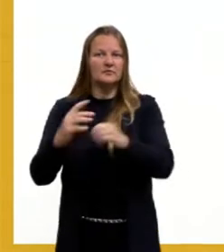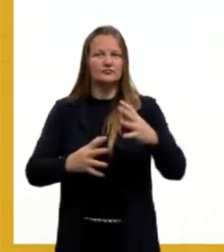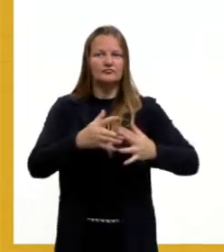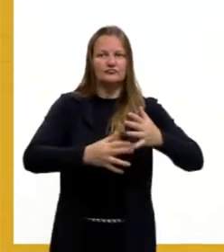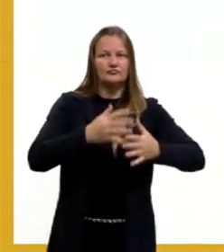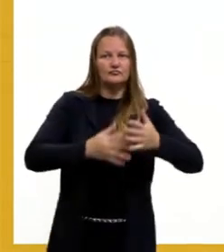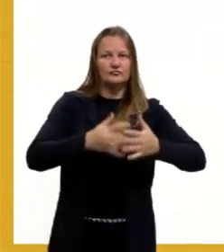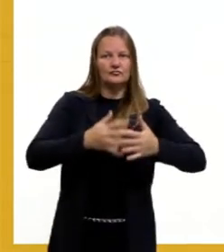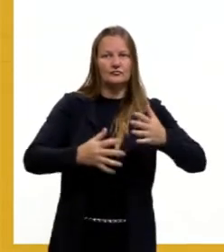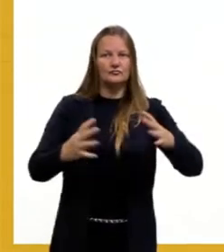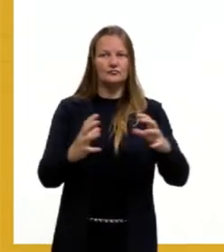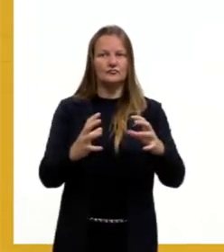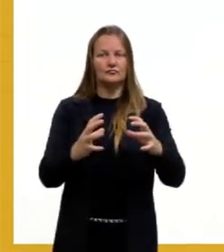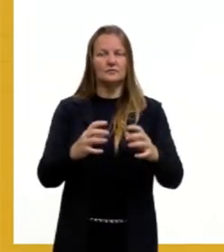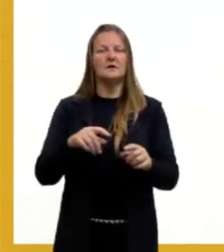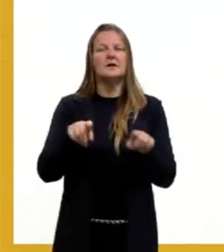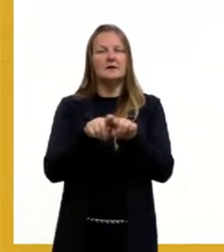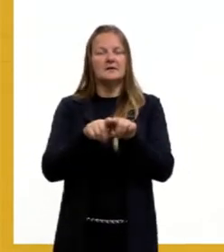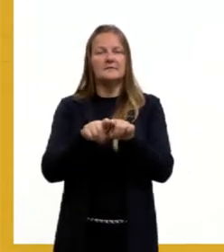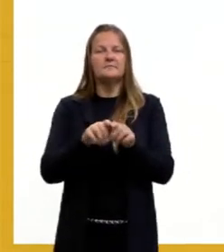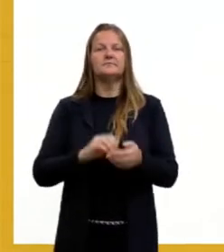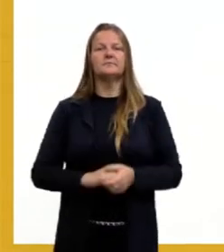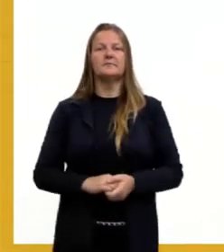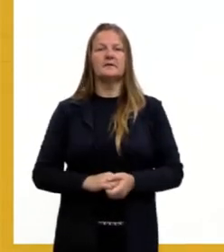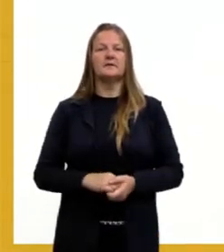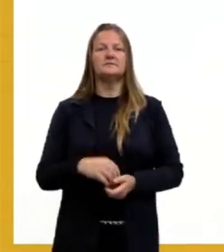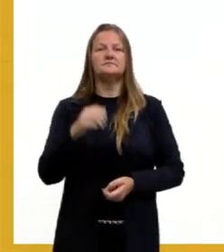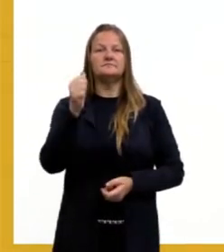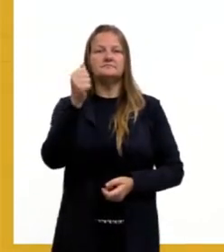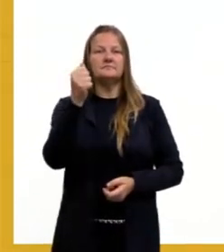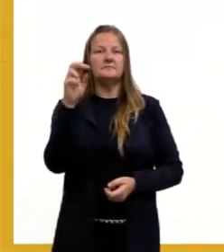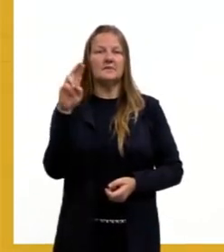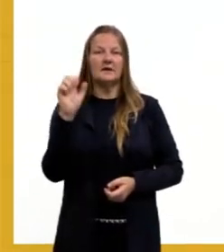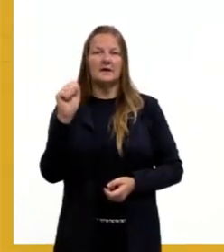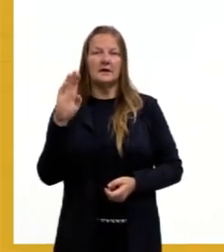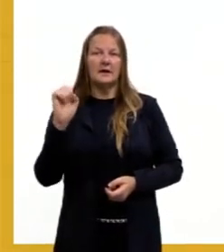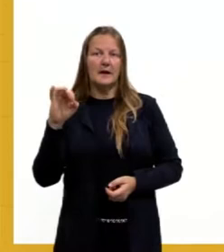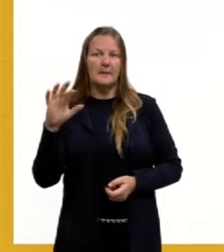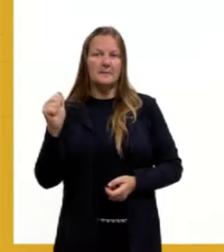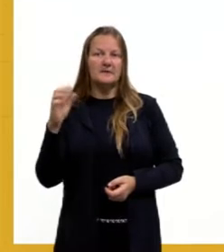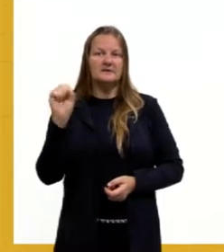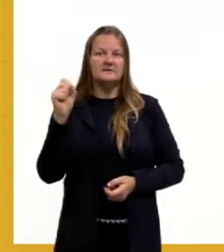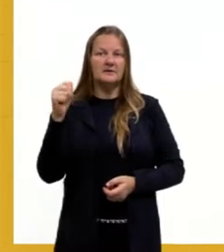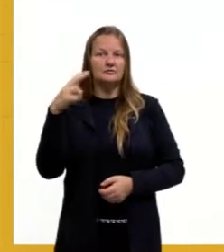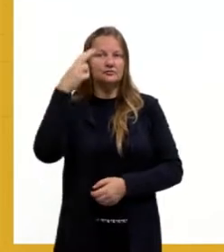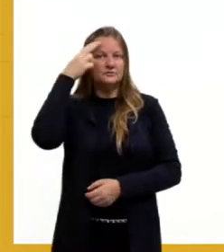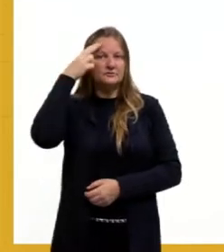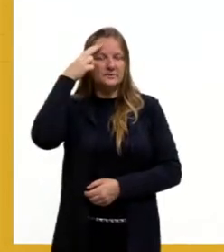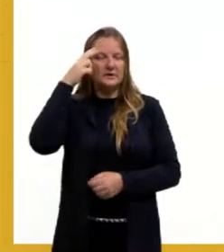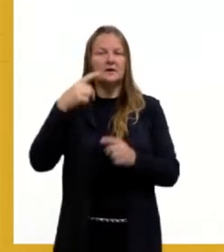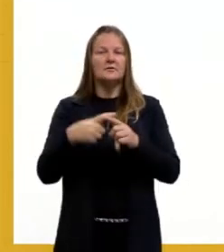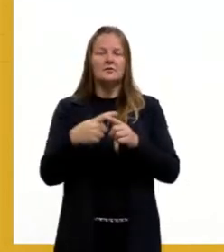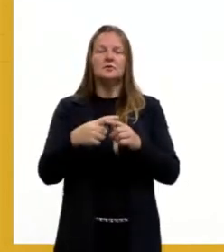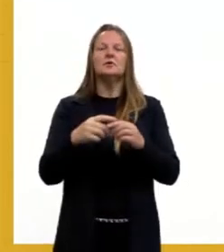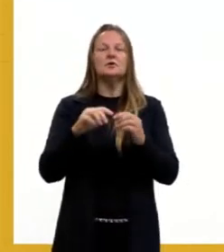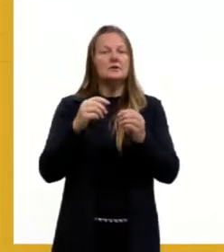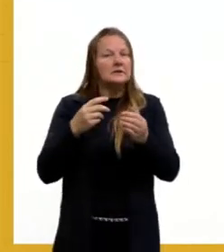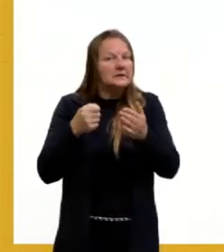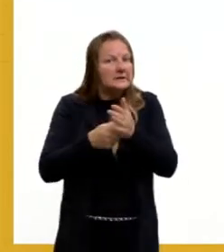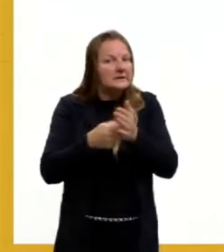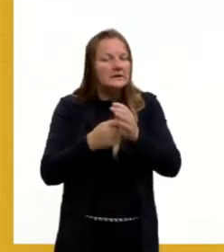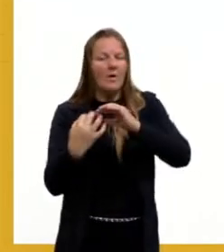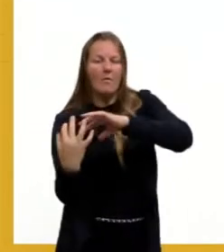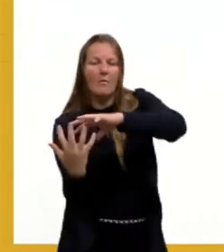Hoje, né, nós temos a Arábia Saudita, que estão lutando diretamente entre si sobre o poder geopolítico desse